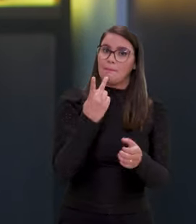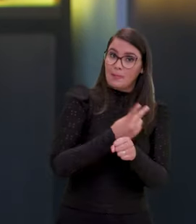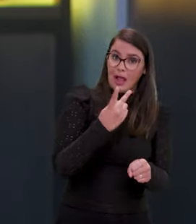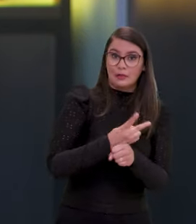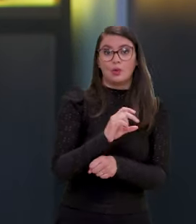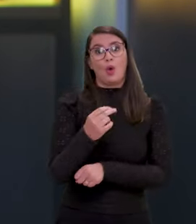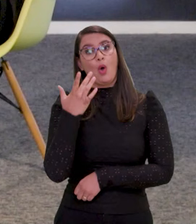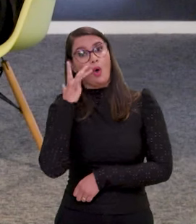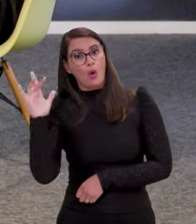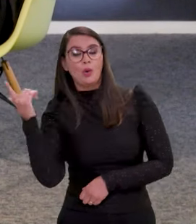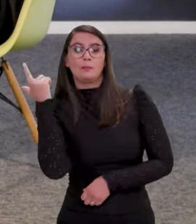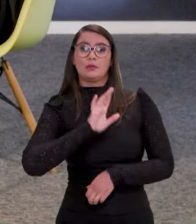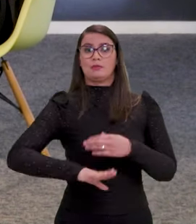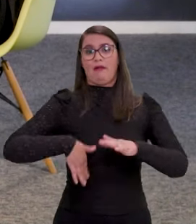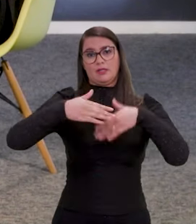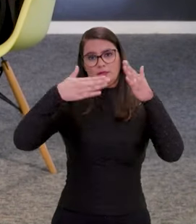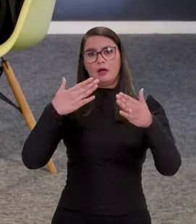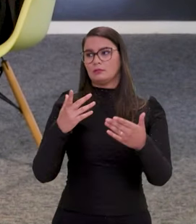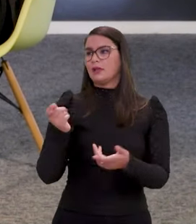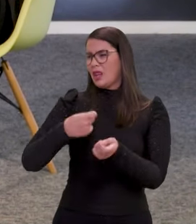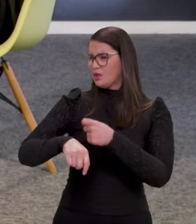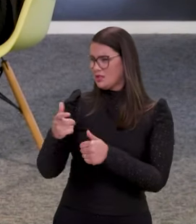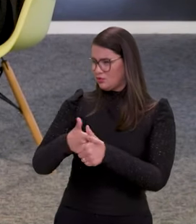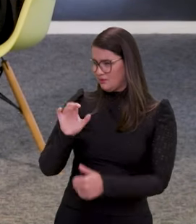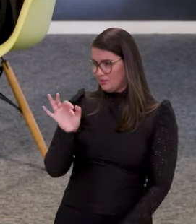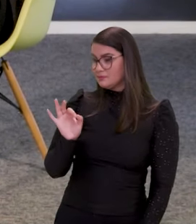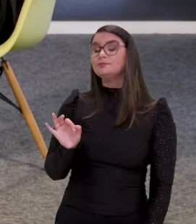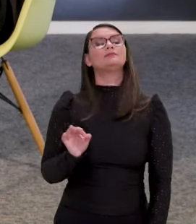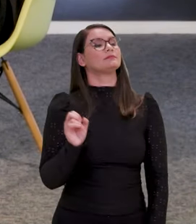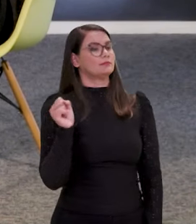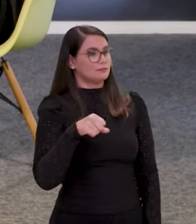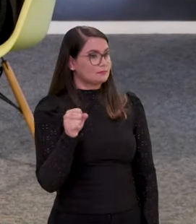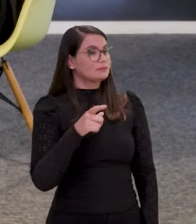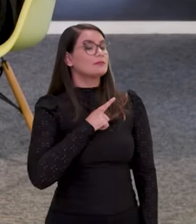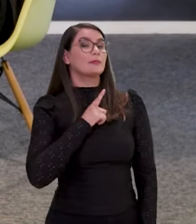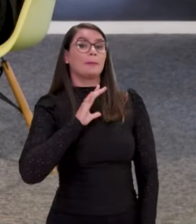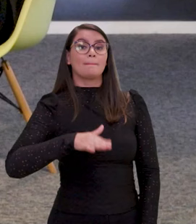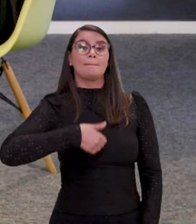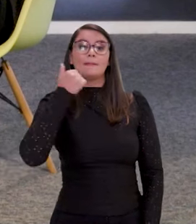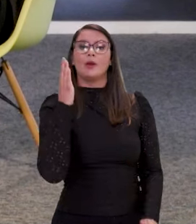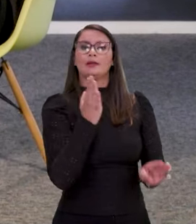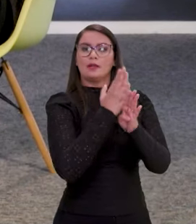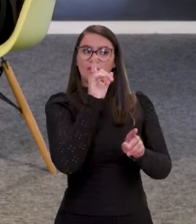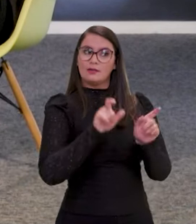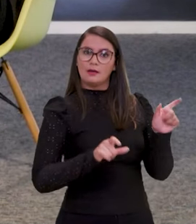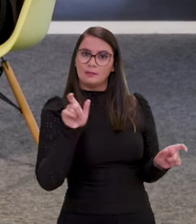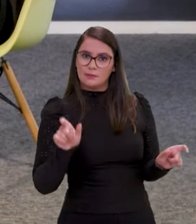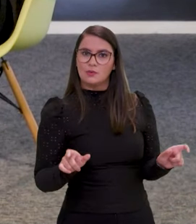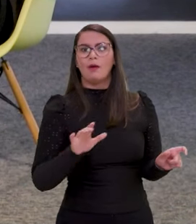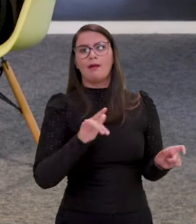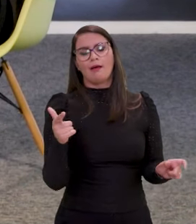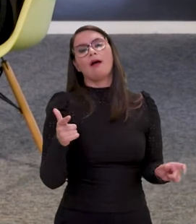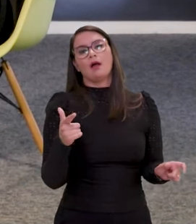ouro para avançar nesse processo Negociação de dívida, por exemplo. Exatamente, para que você tenha uma melhor identificação